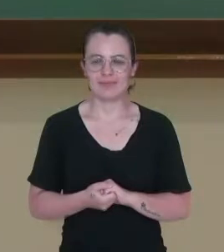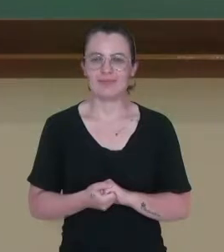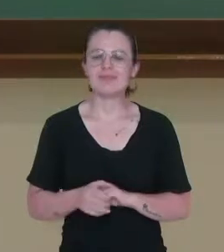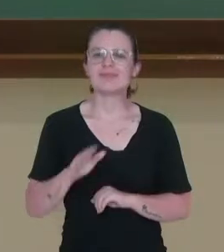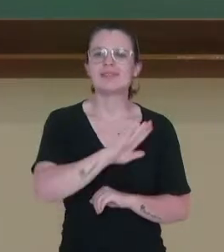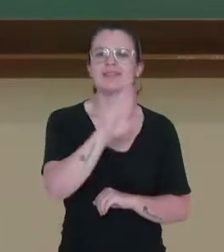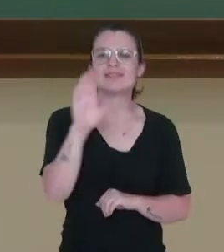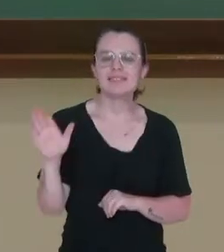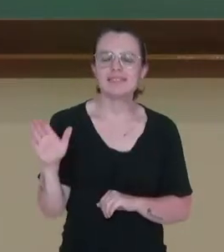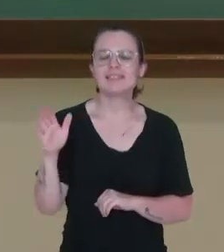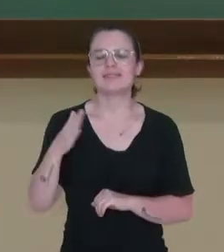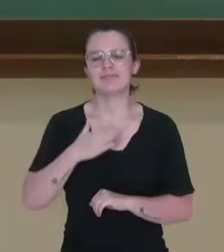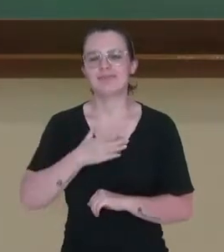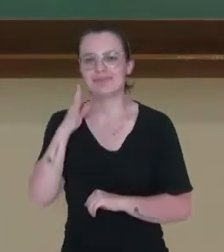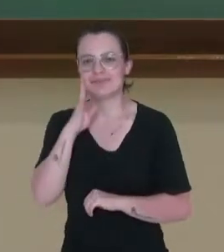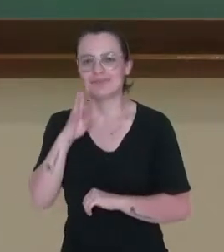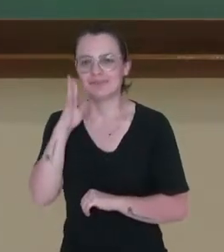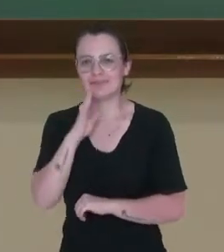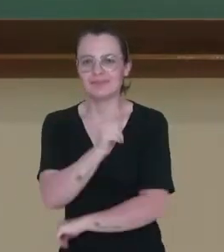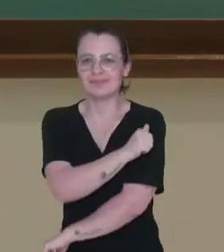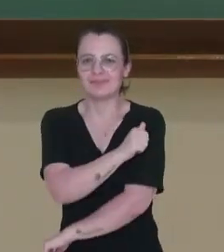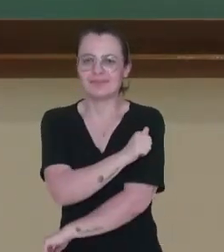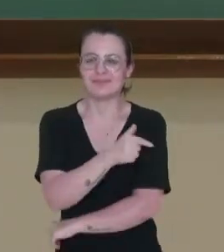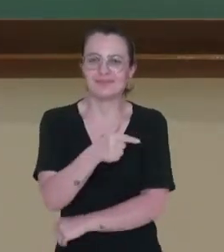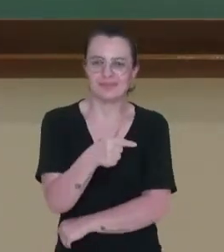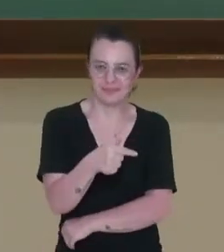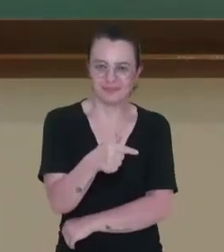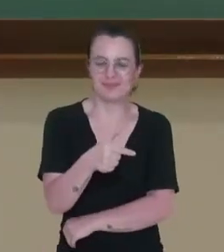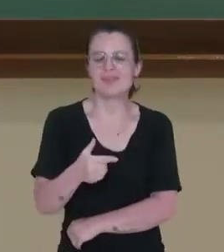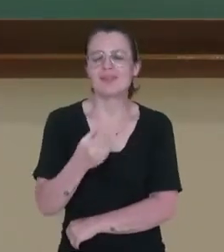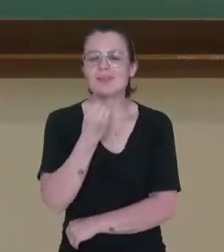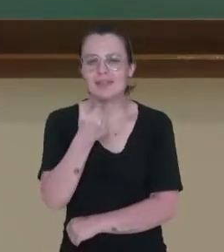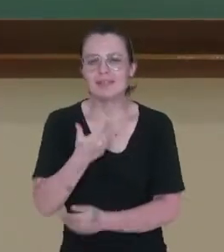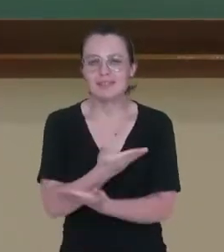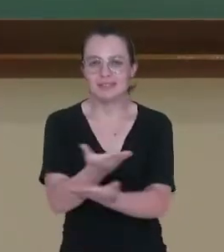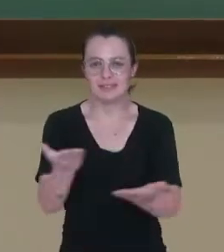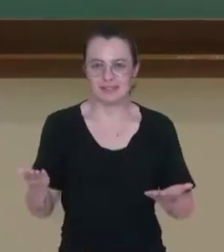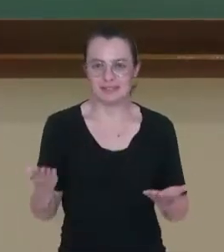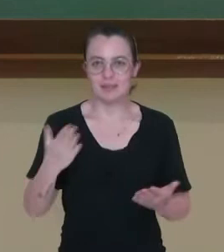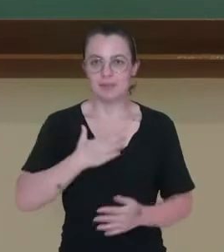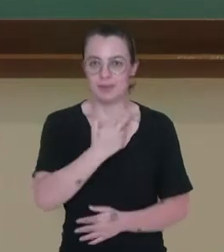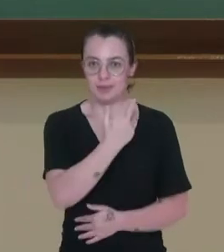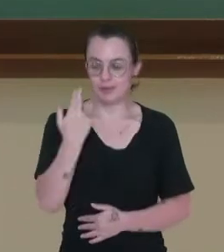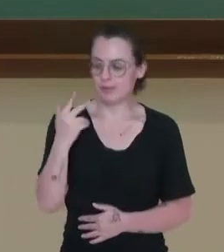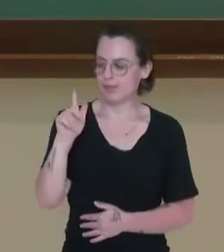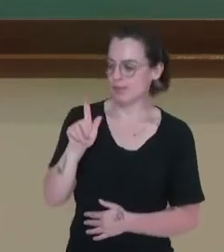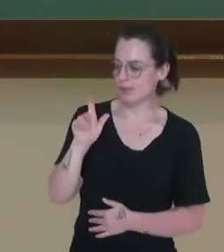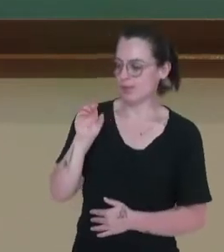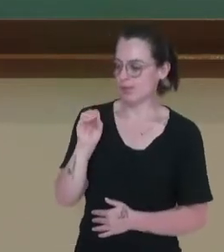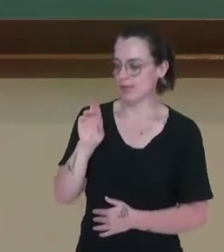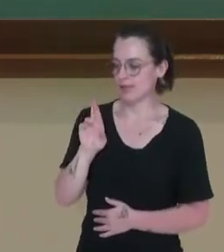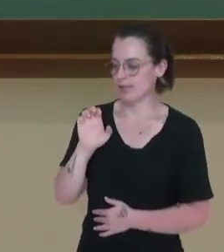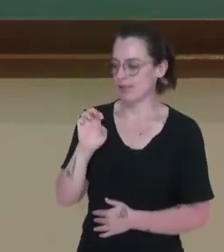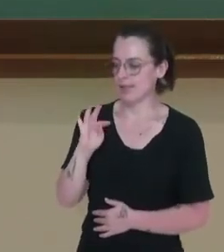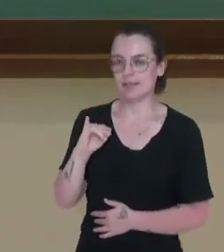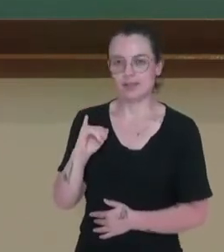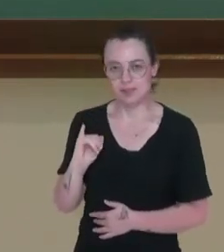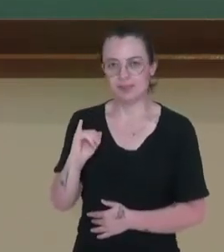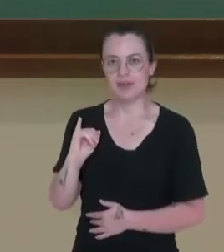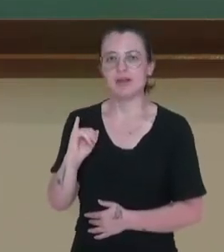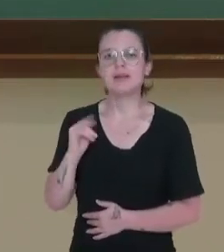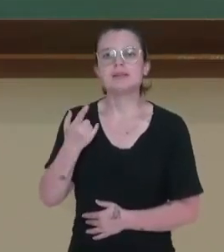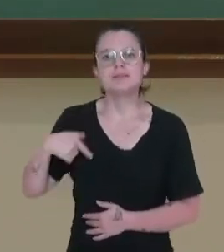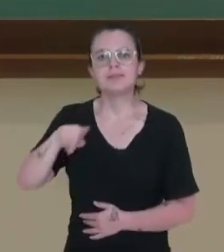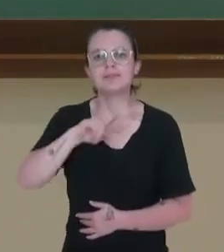Olá, queridos alunos do sétimo ano, tudo bem com vocês? Eu sou a professora Goretti Wozniak, estamos aqui para uma aula de